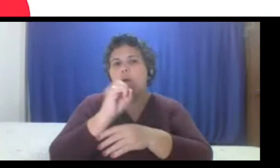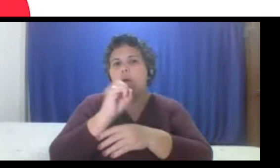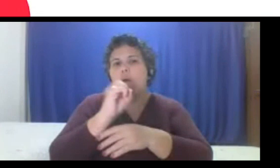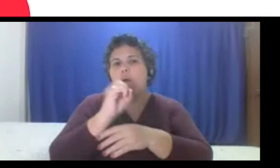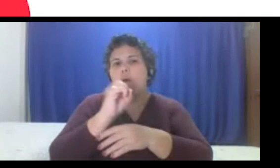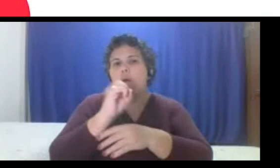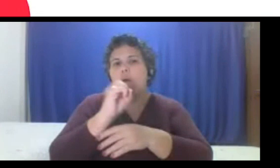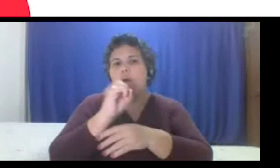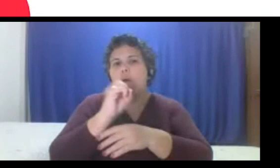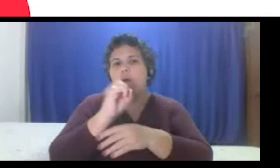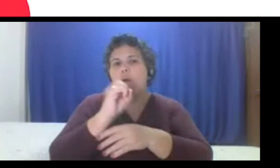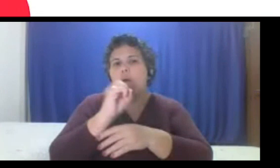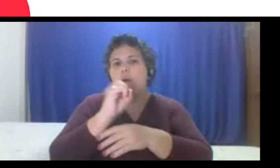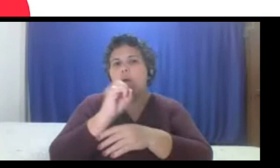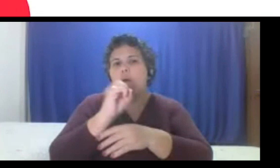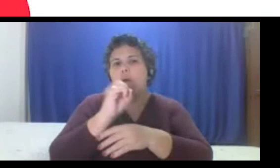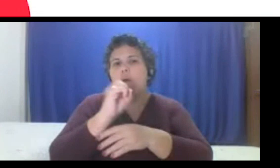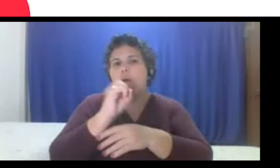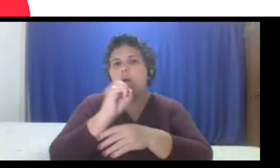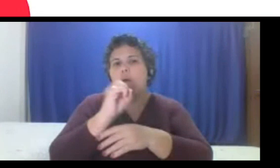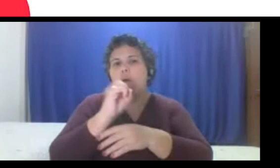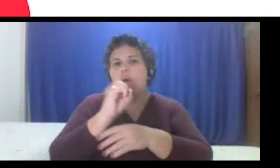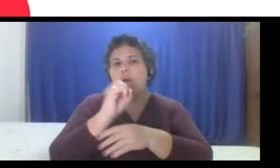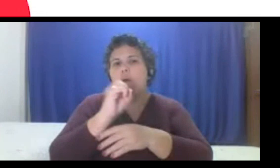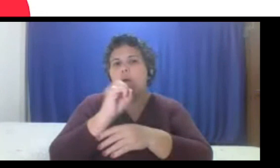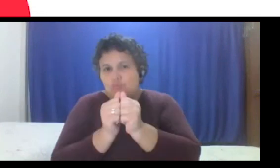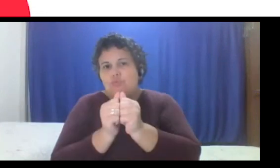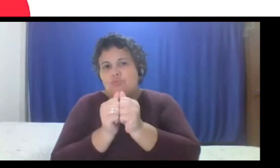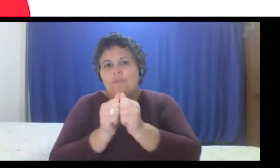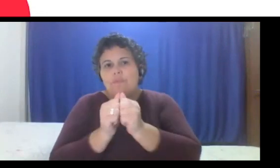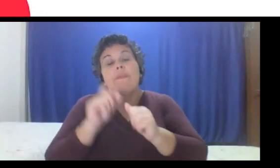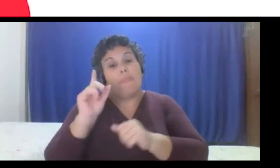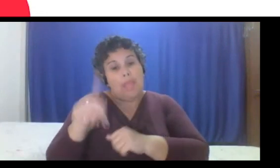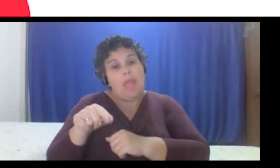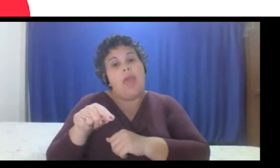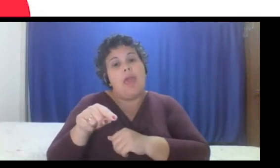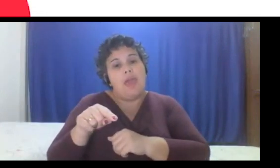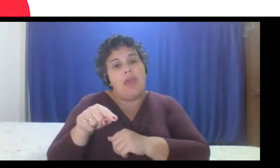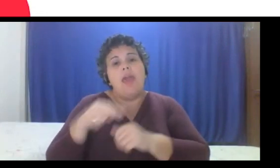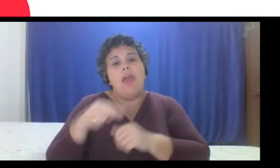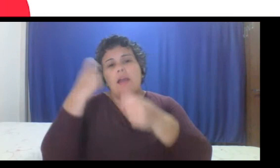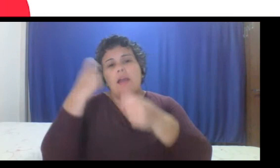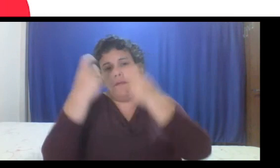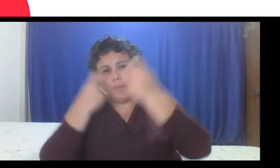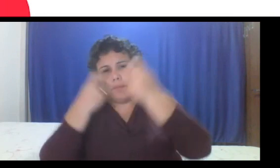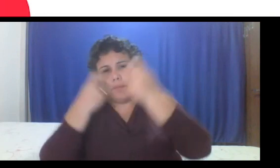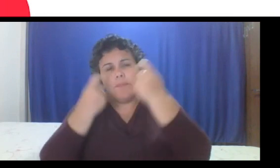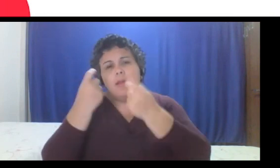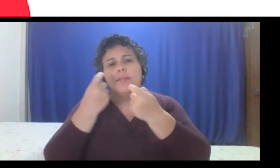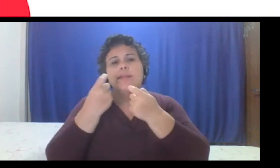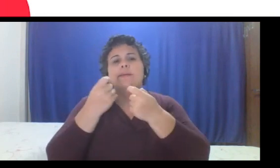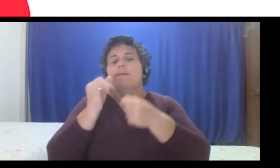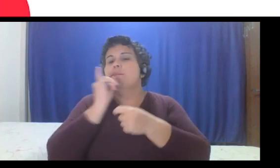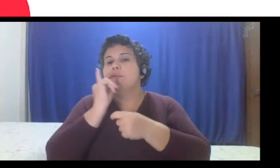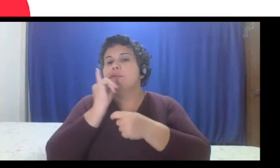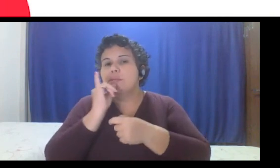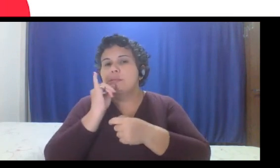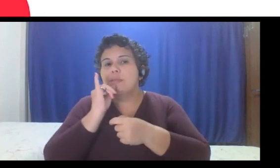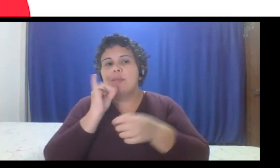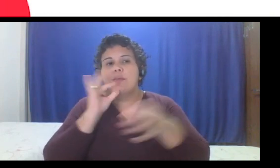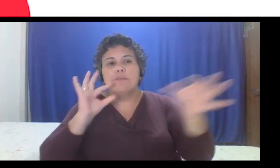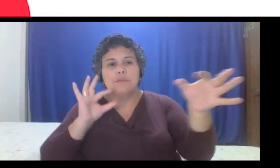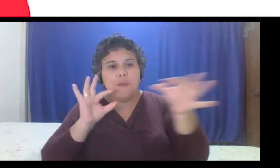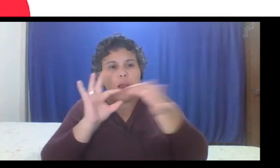time, né, a gente ter algumas preocupações como integração contínua, né,